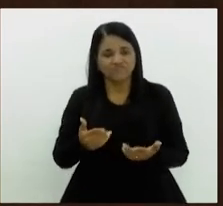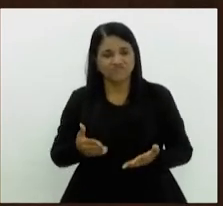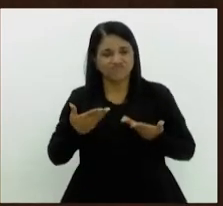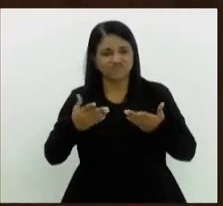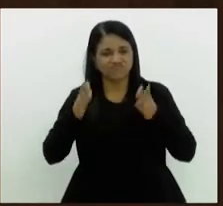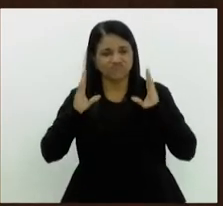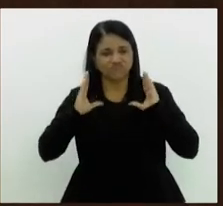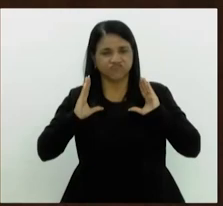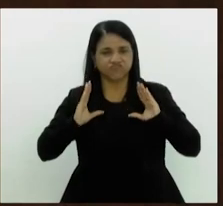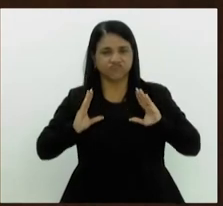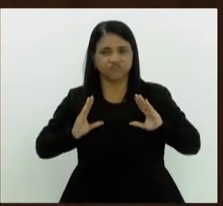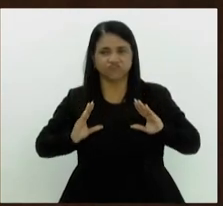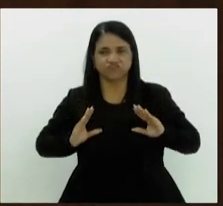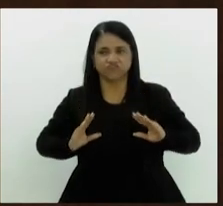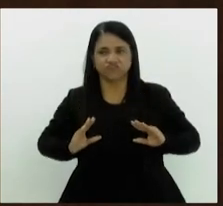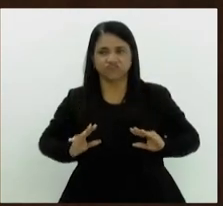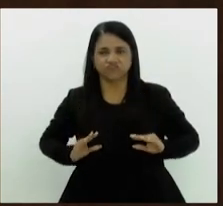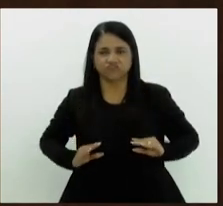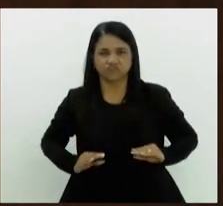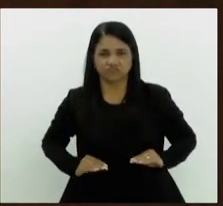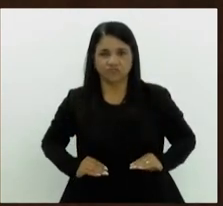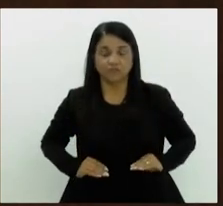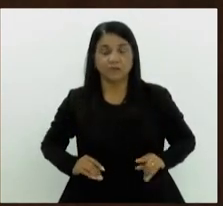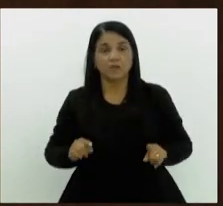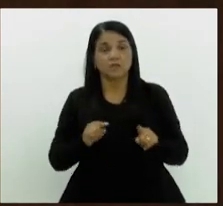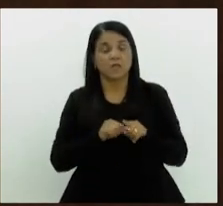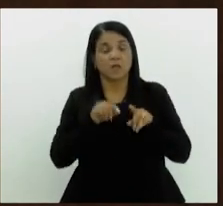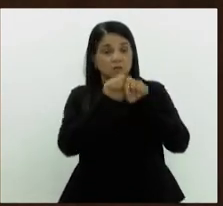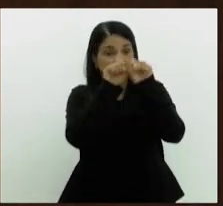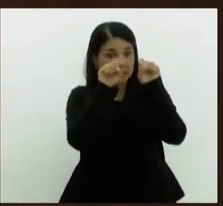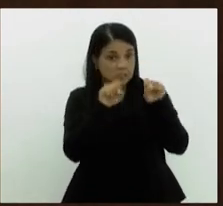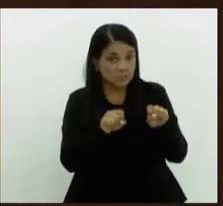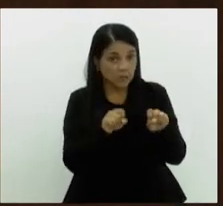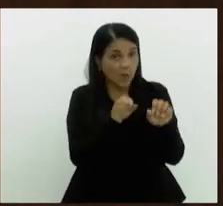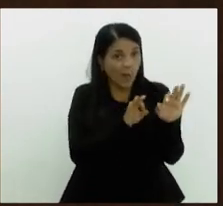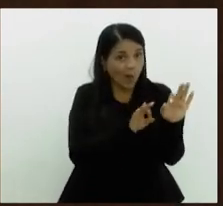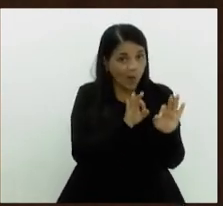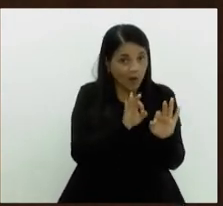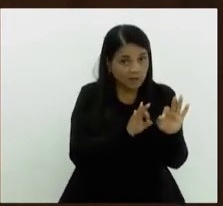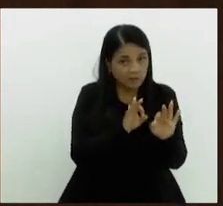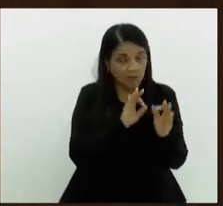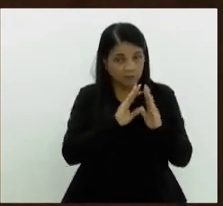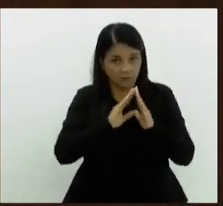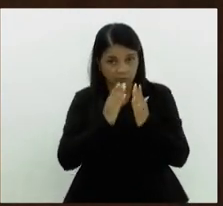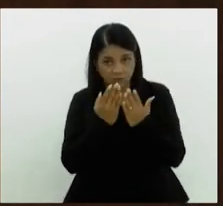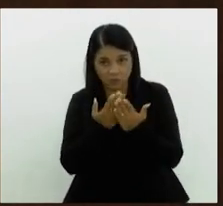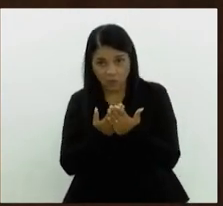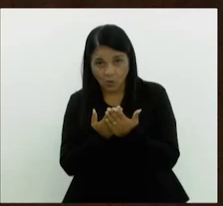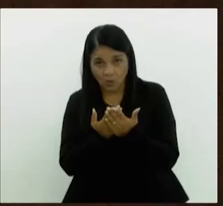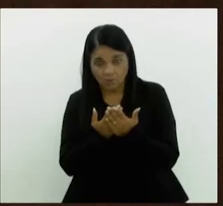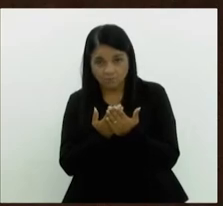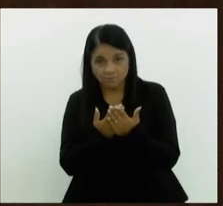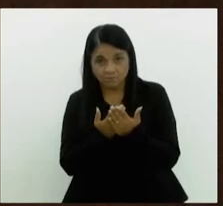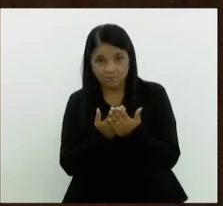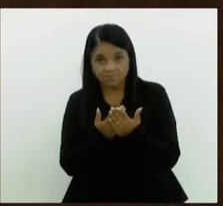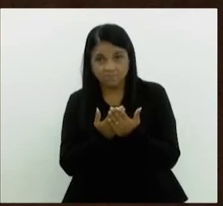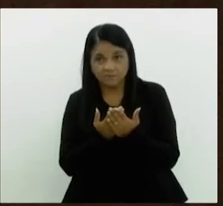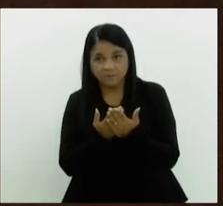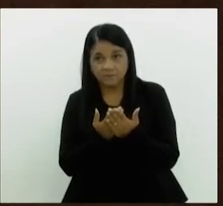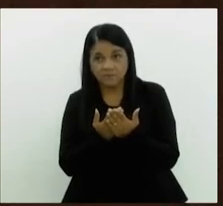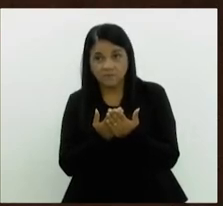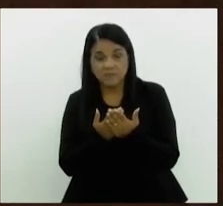baixando. Depois, você tem um sistema escolar organizado. Se tem muita evasão escolar, você está com esse sistema